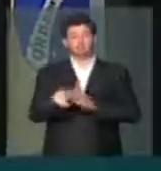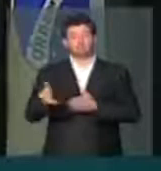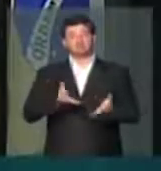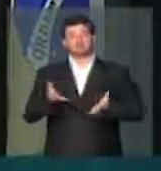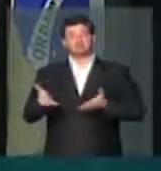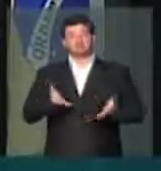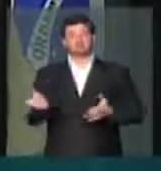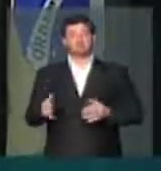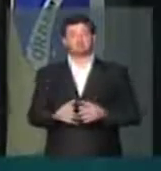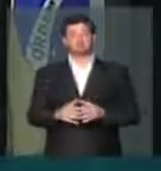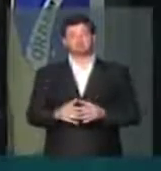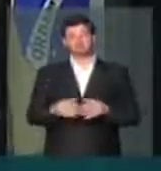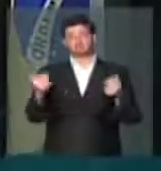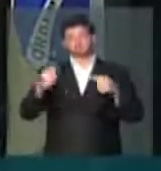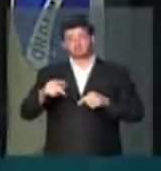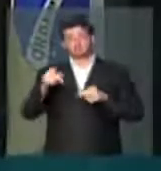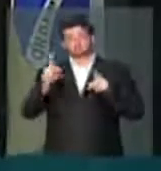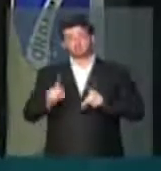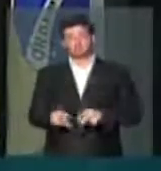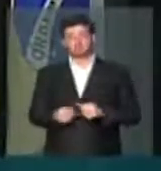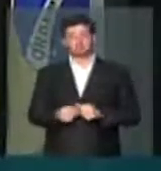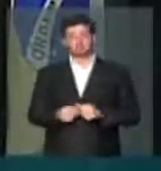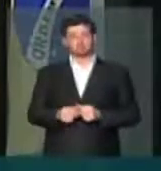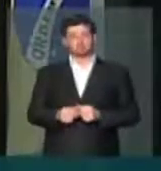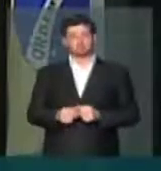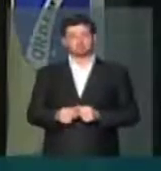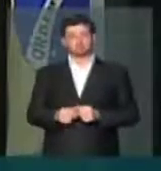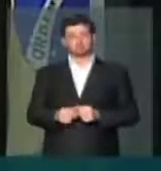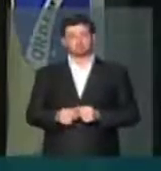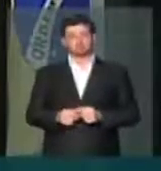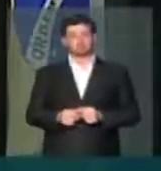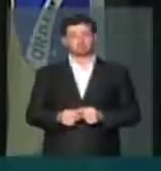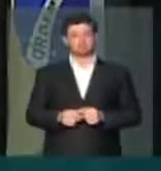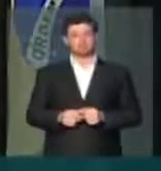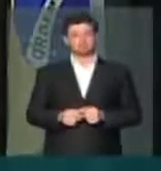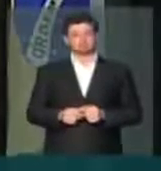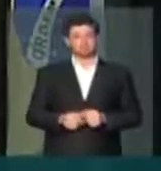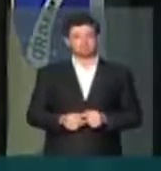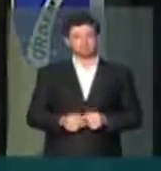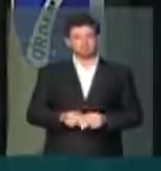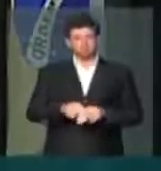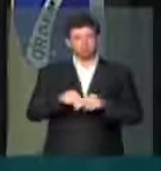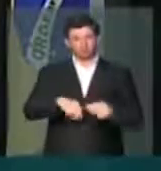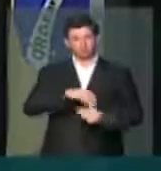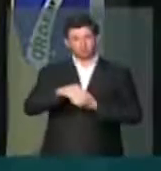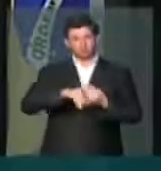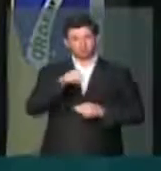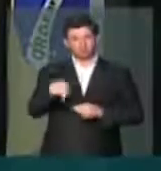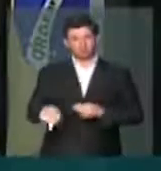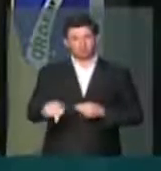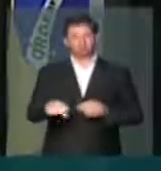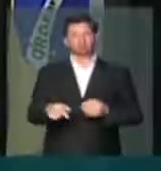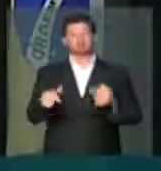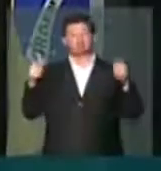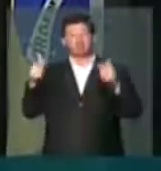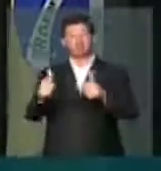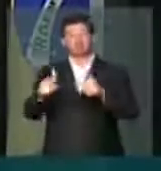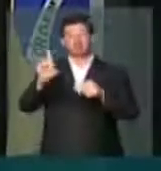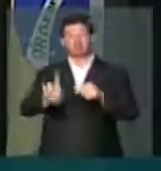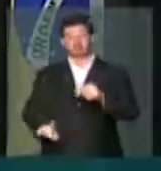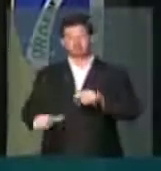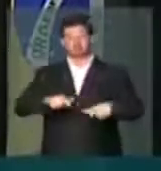serviço à população. Por isso, que essa mistura tóxica, que ataca direitos